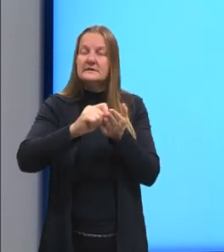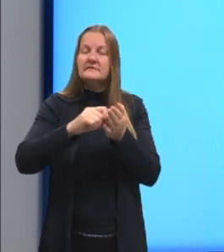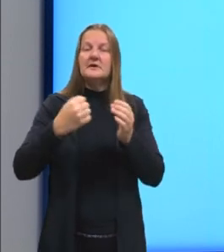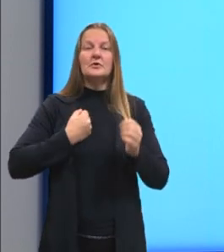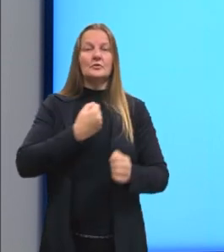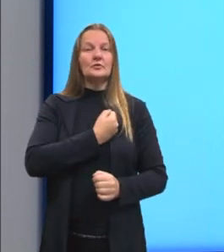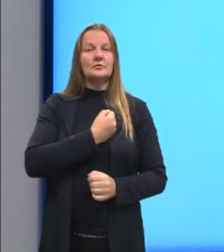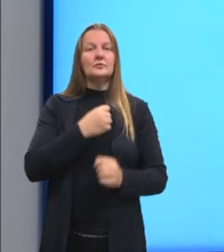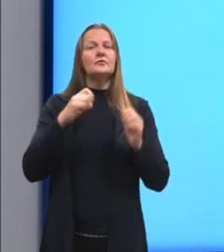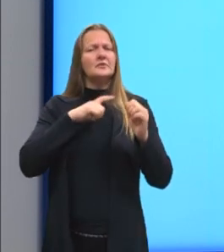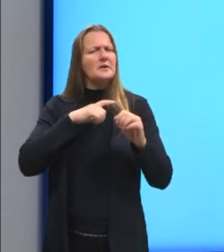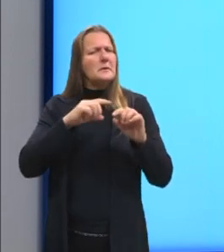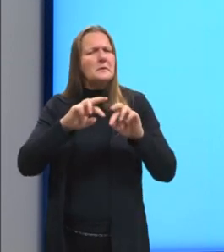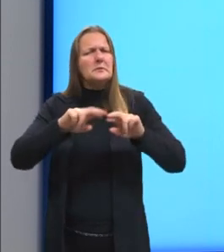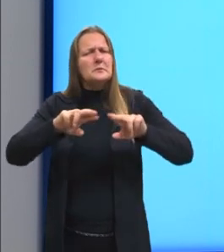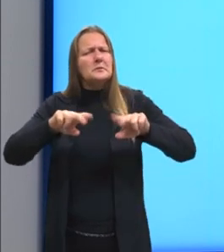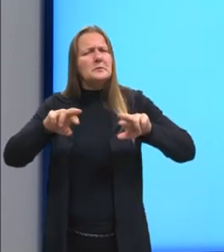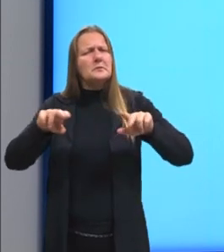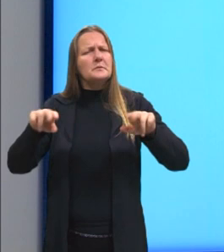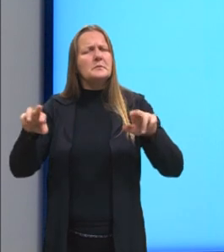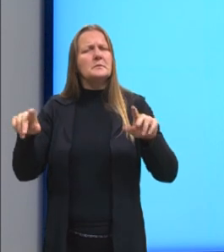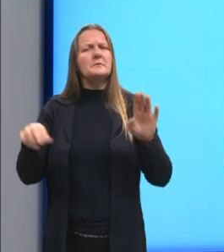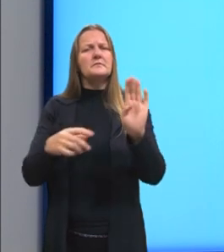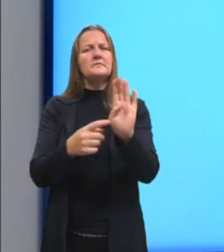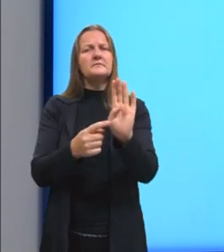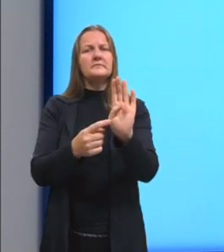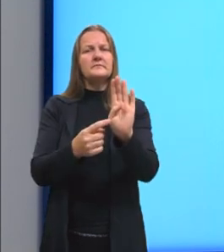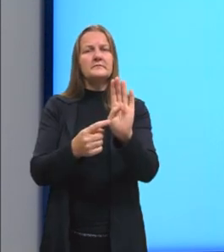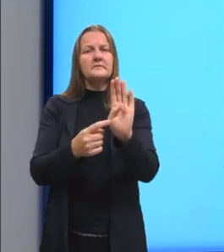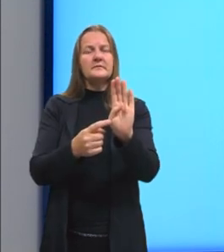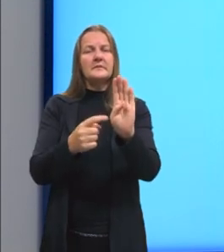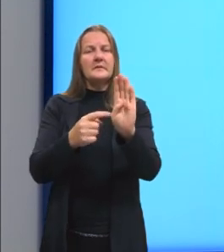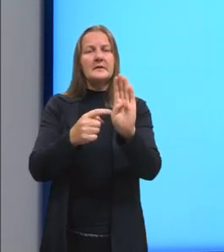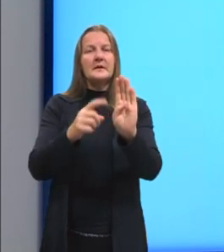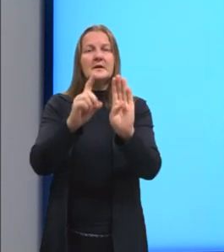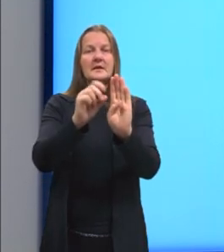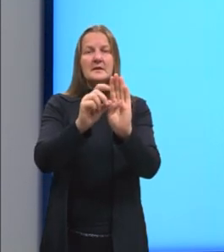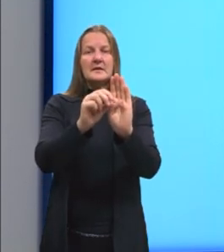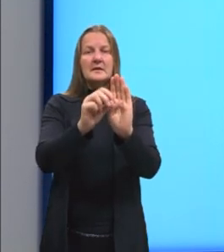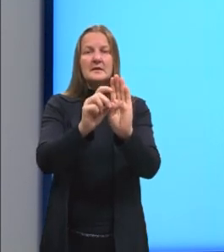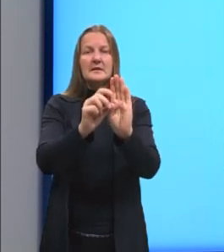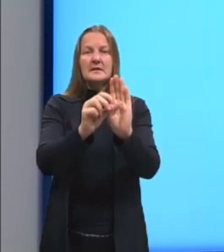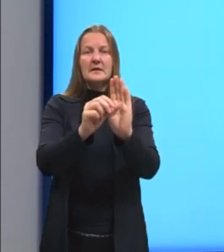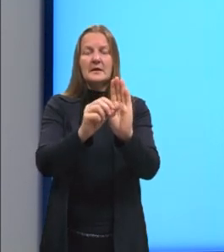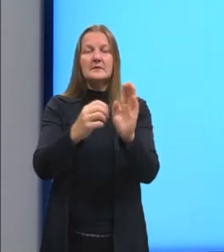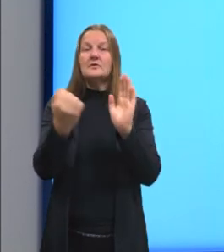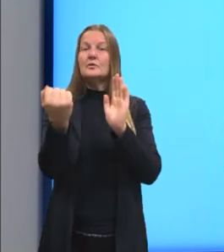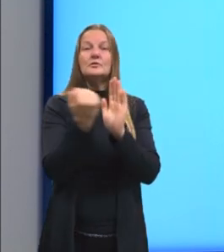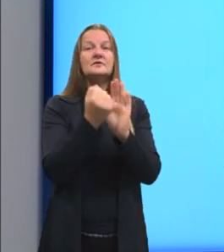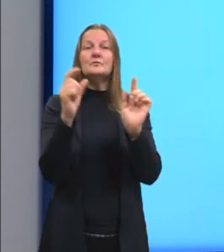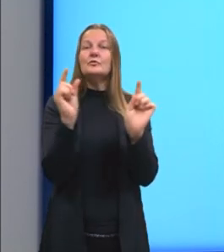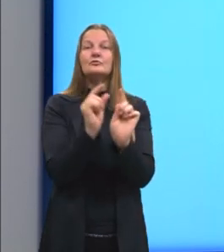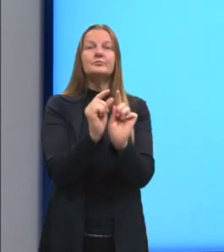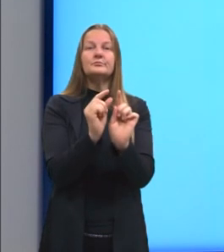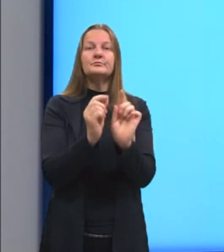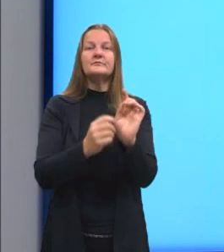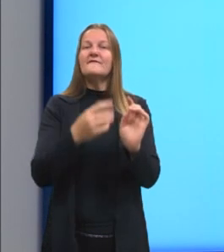que possui bastante, né? Vários algarismos, mas escreveu utilizando uma simbologia pequena.